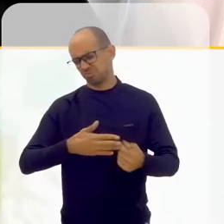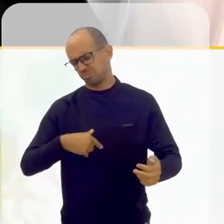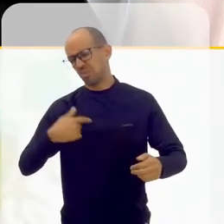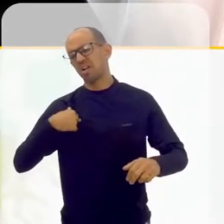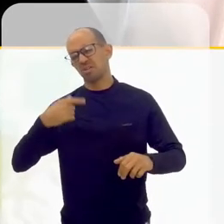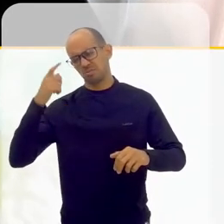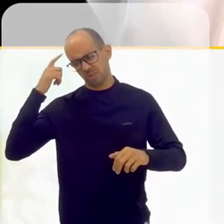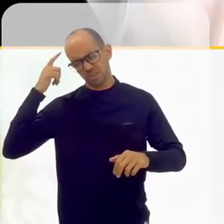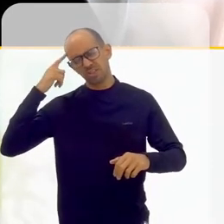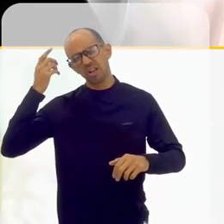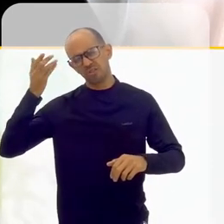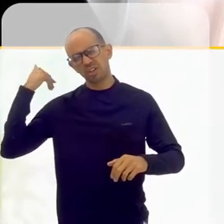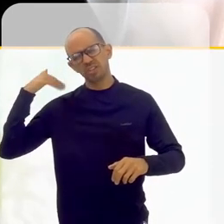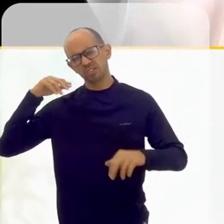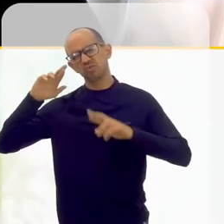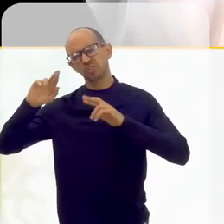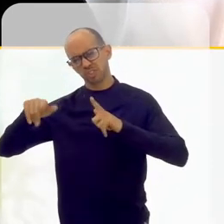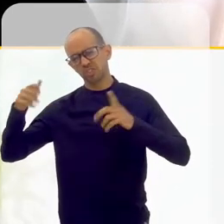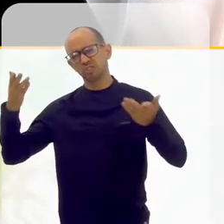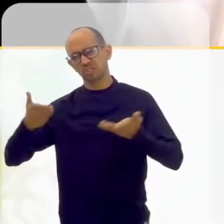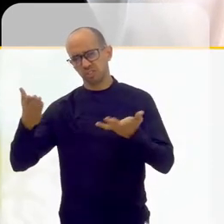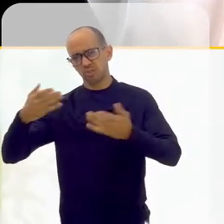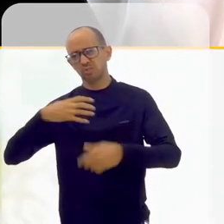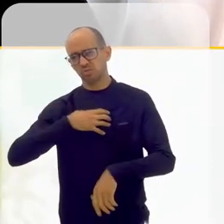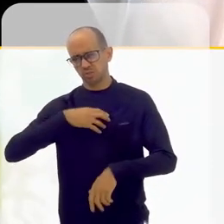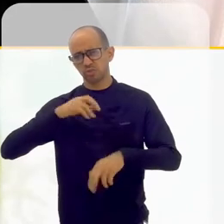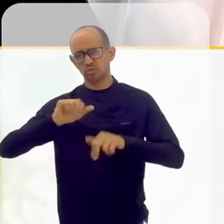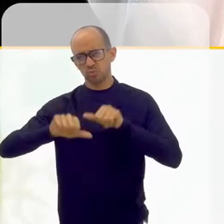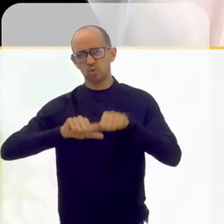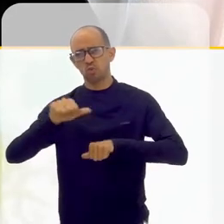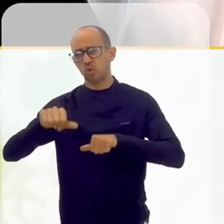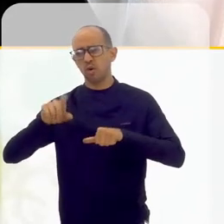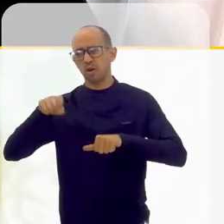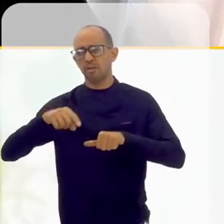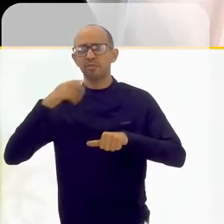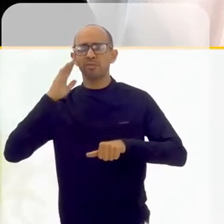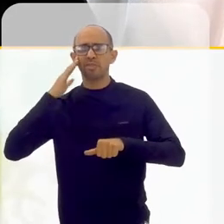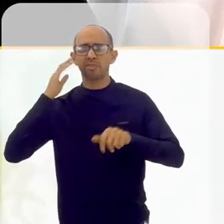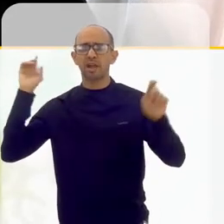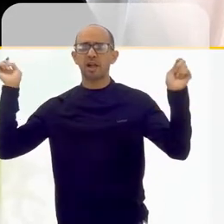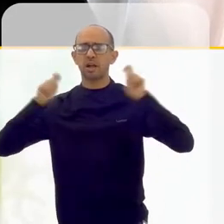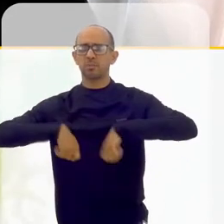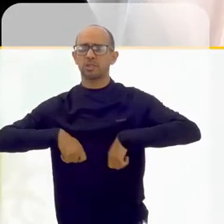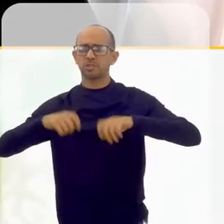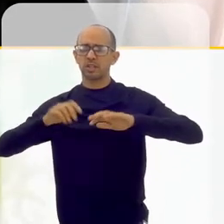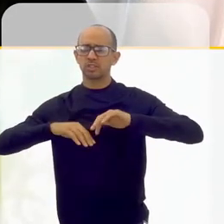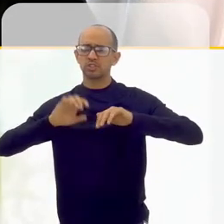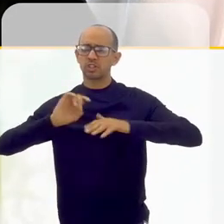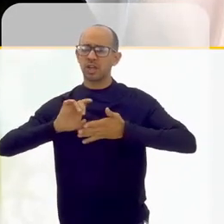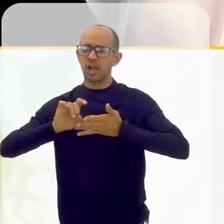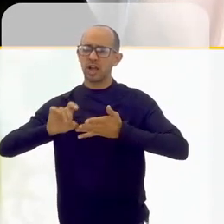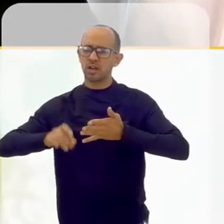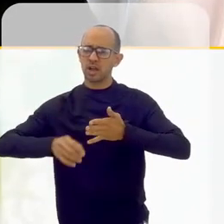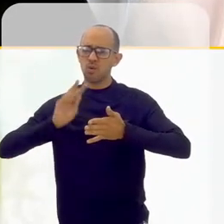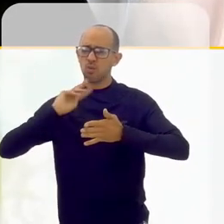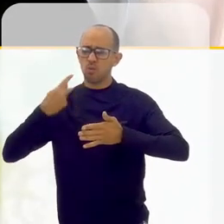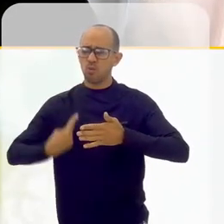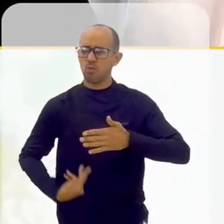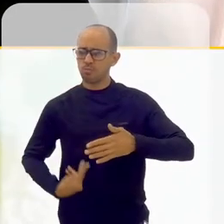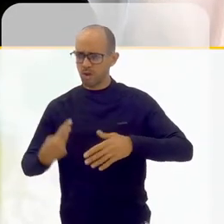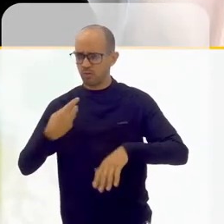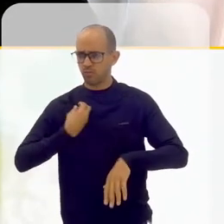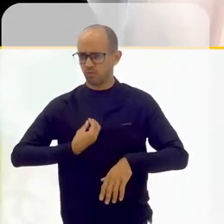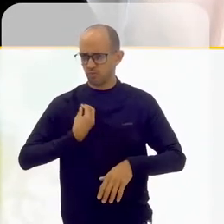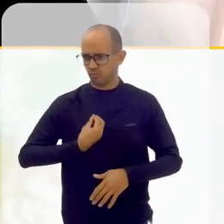que eu achava que era. Então, é uma coisa que se abriu muito para mim nesses anos do ano aula, é entender a potência de cada ser vivo, de cada ser